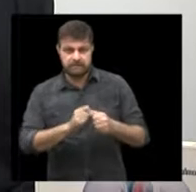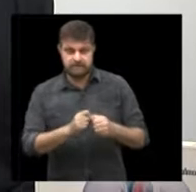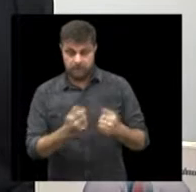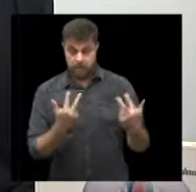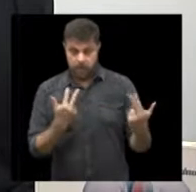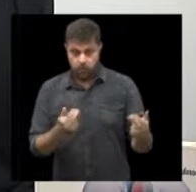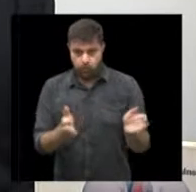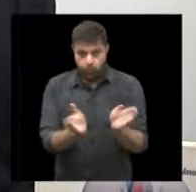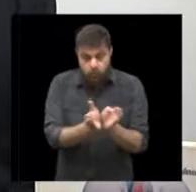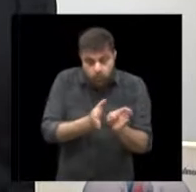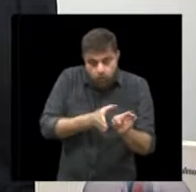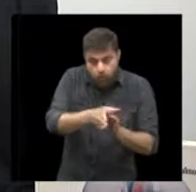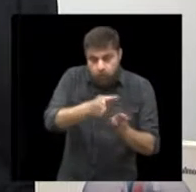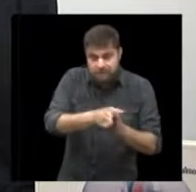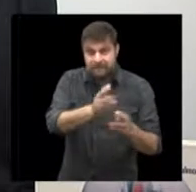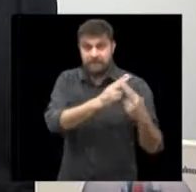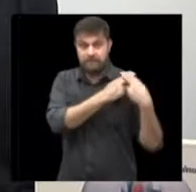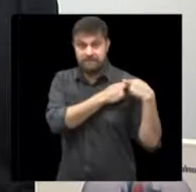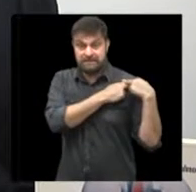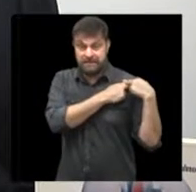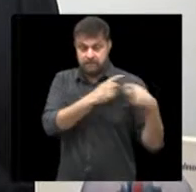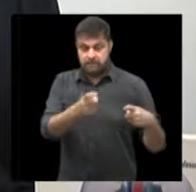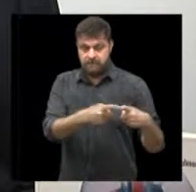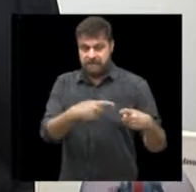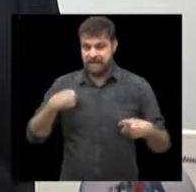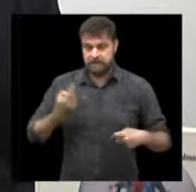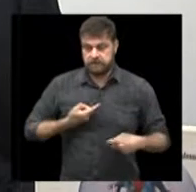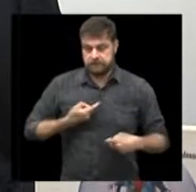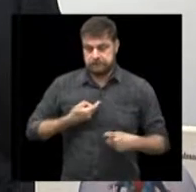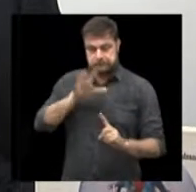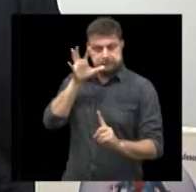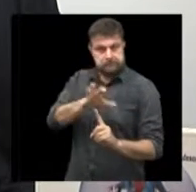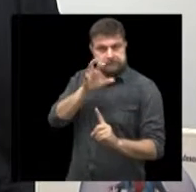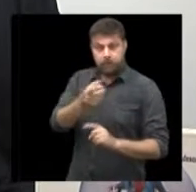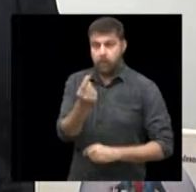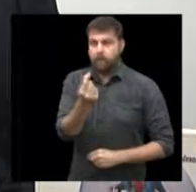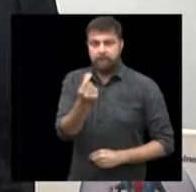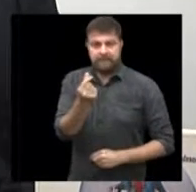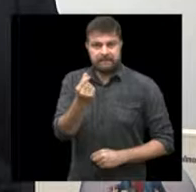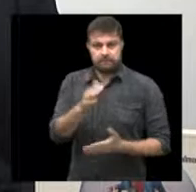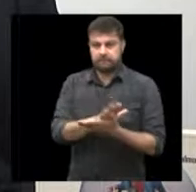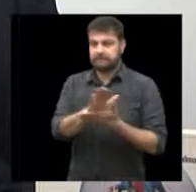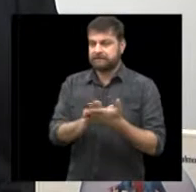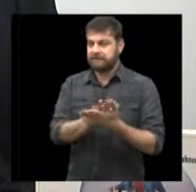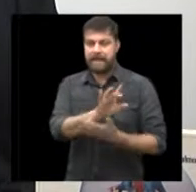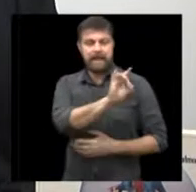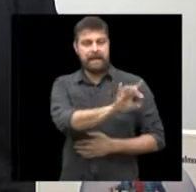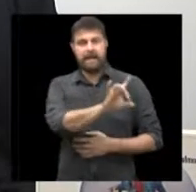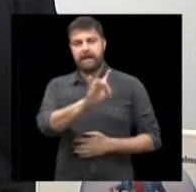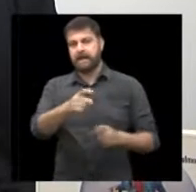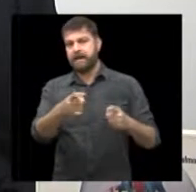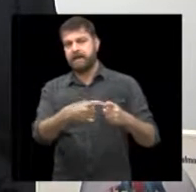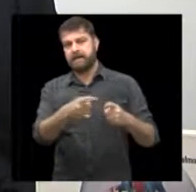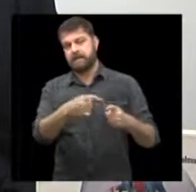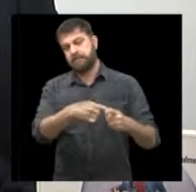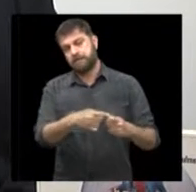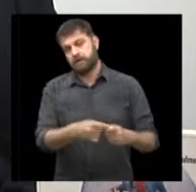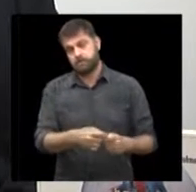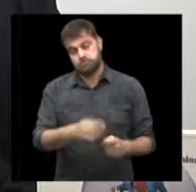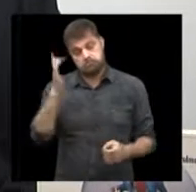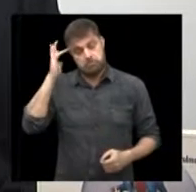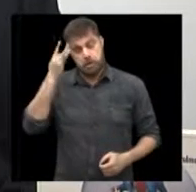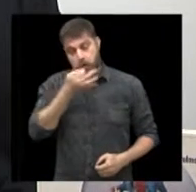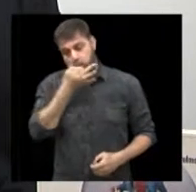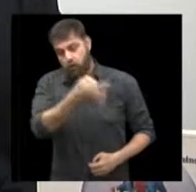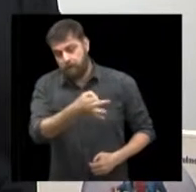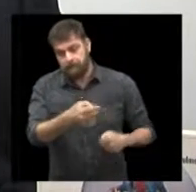Conselho Federal de Medicina, nós não interferimos em valores dos médicos. cada médico cobra o que ele desejar cobrar, que ele acha que vale